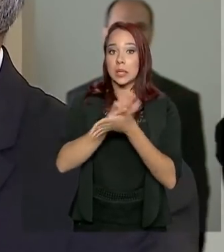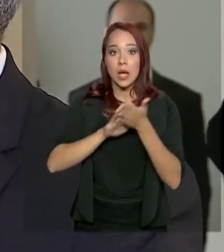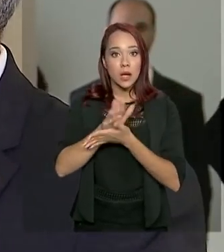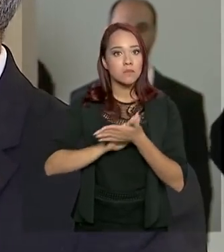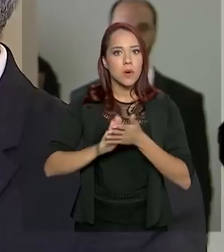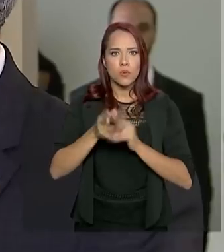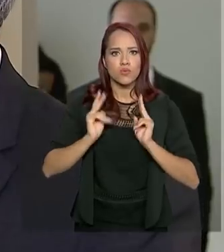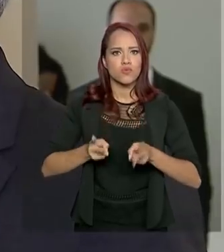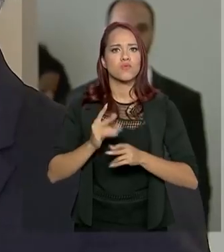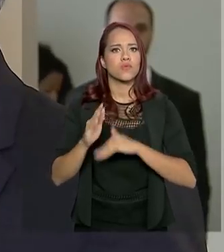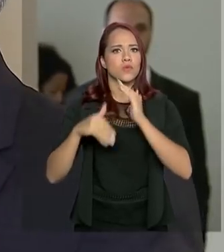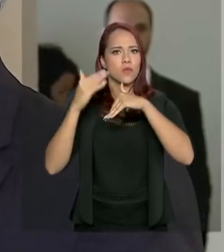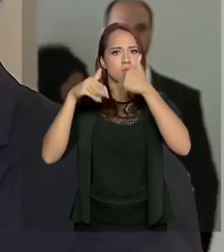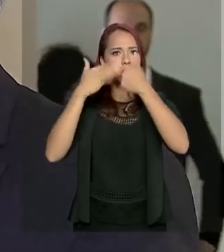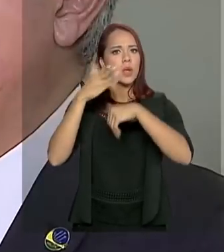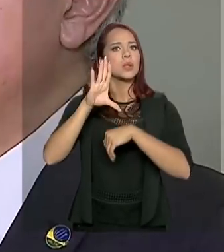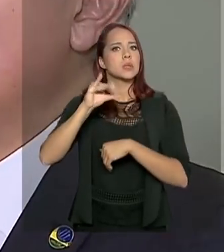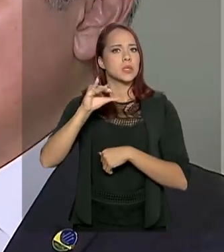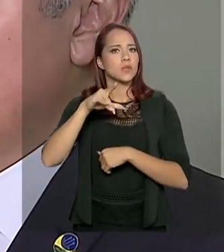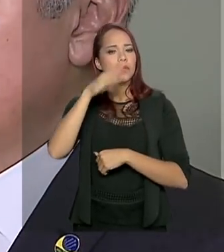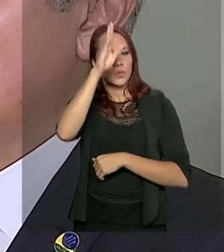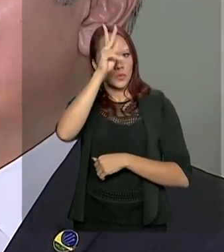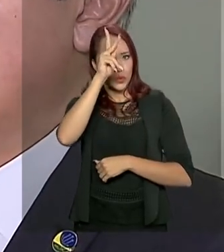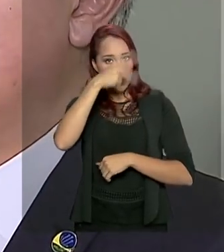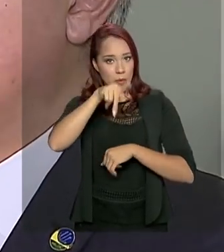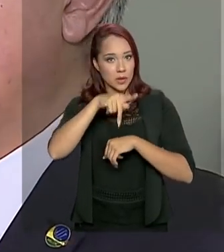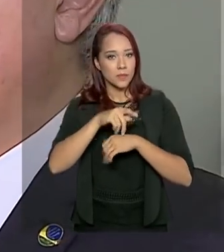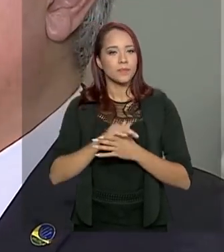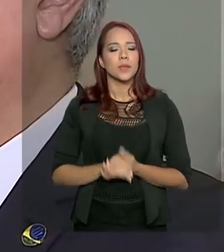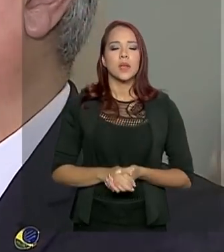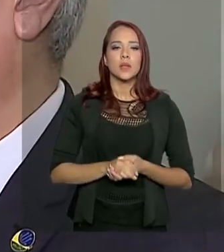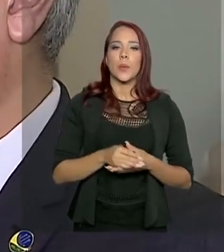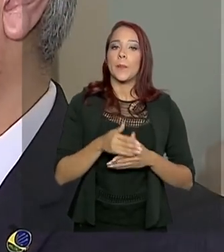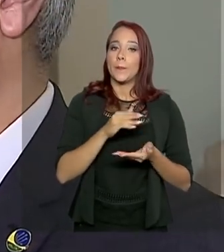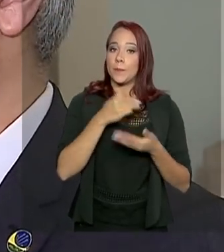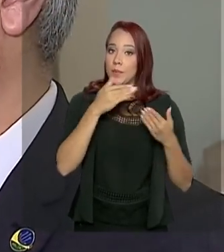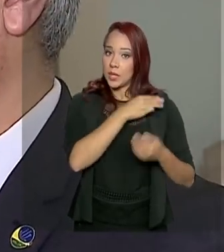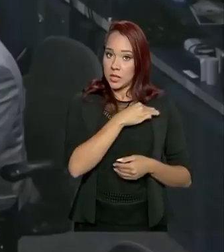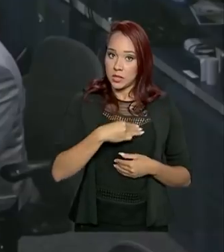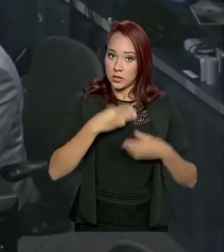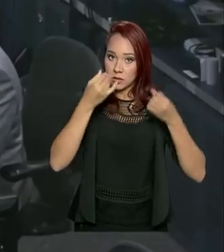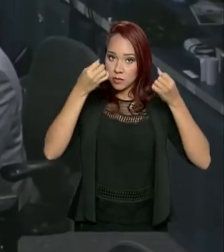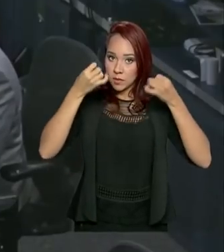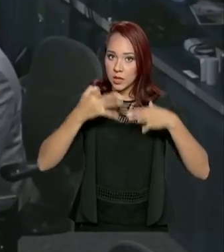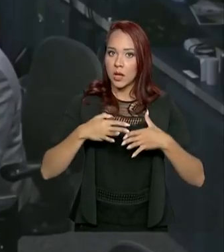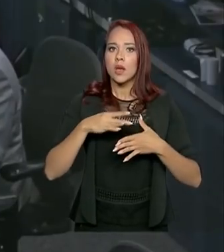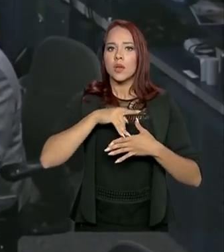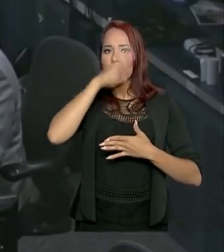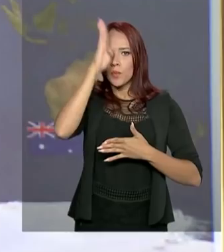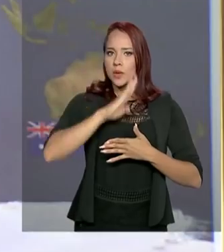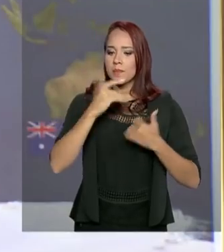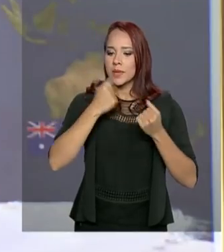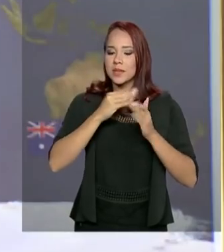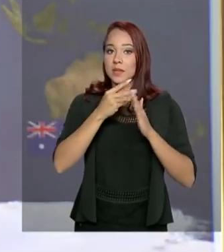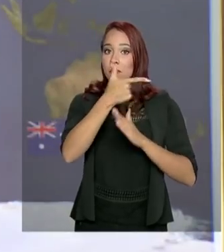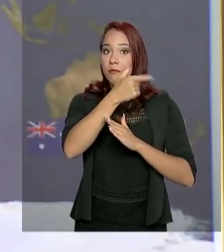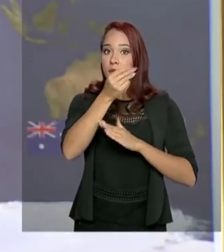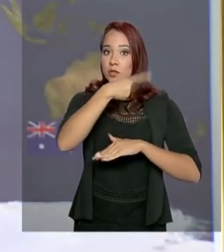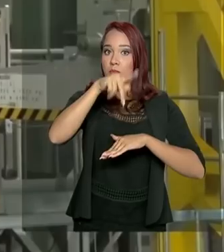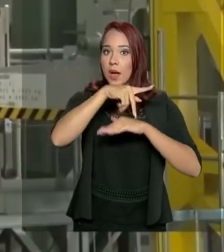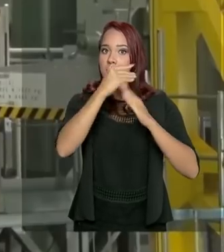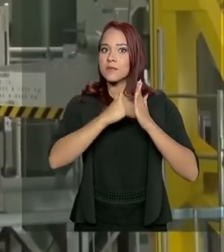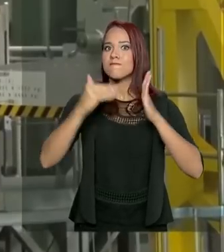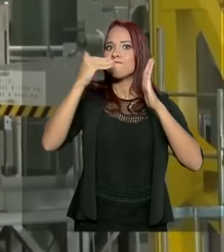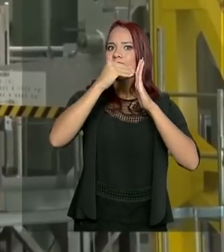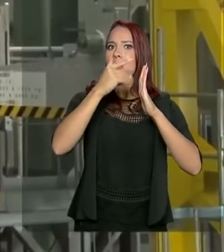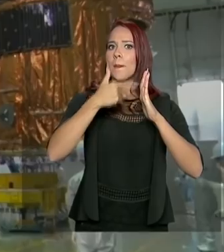continuidade do desenvolvimento científico do país. Segundo o ministro, a meta agora é colocar o Brasil entre os 20 países mais inovadores do